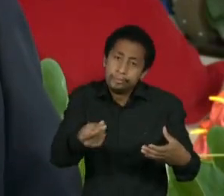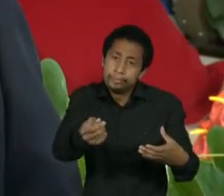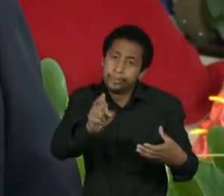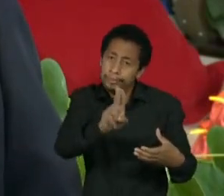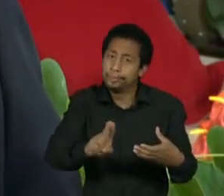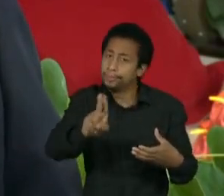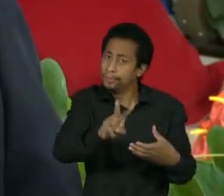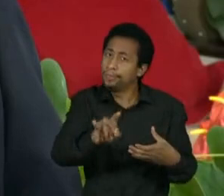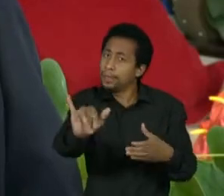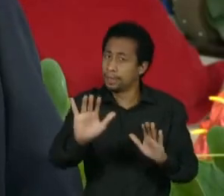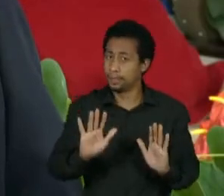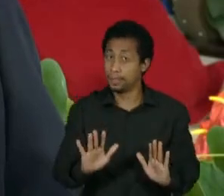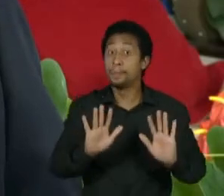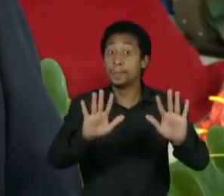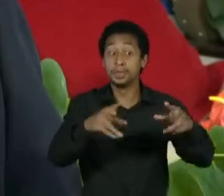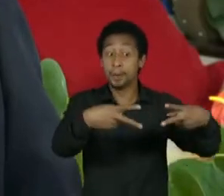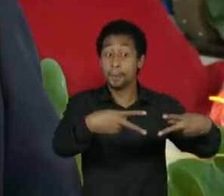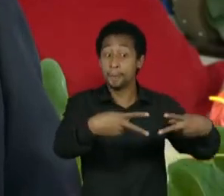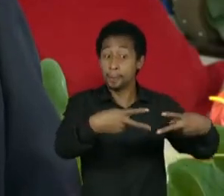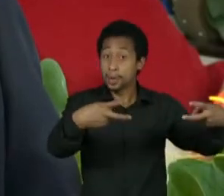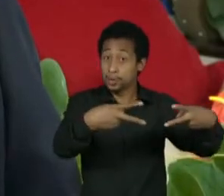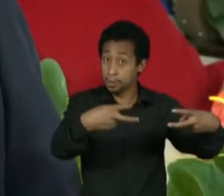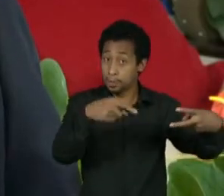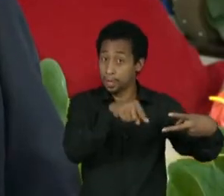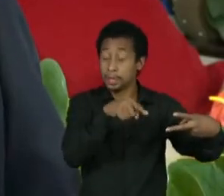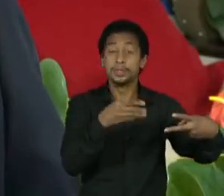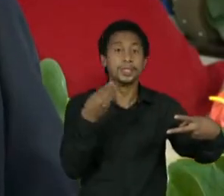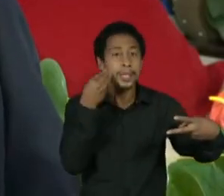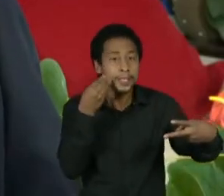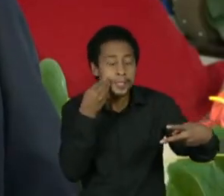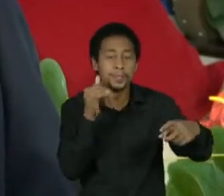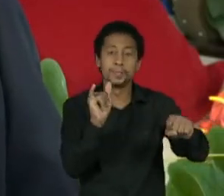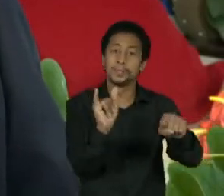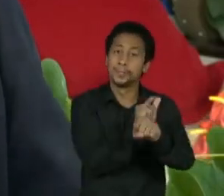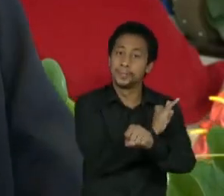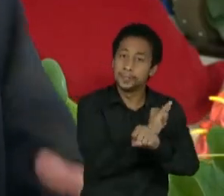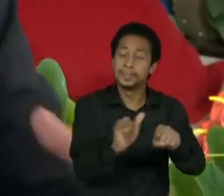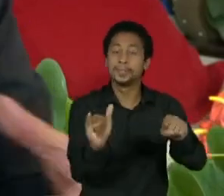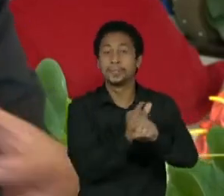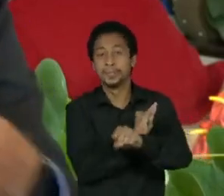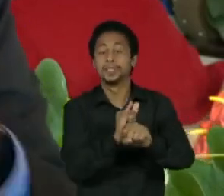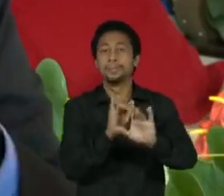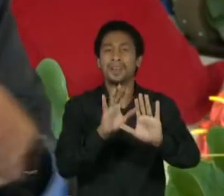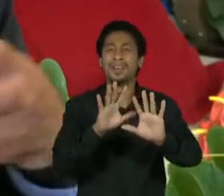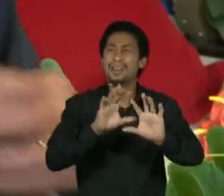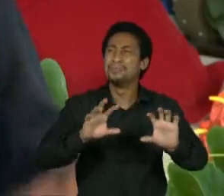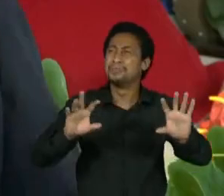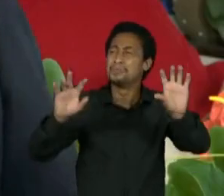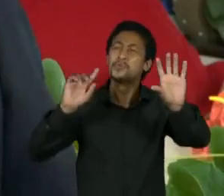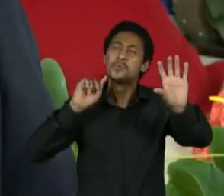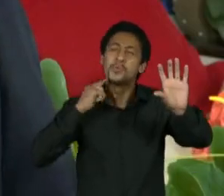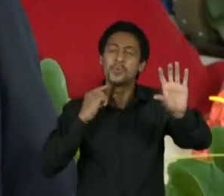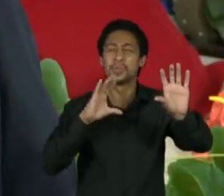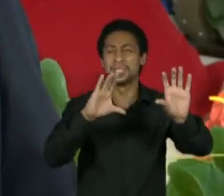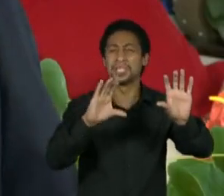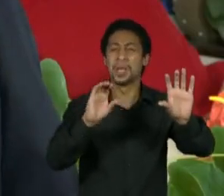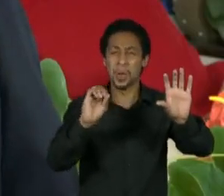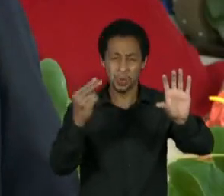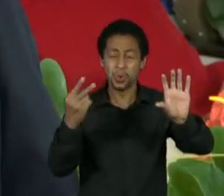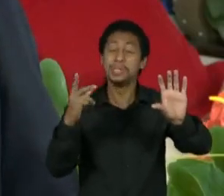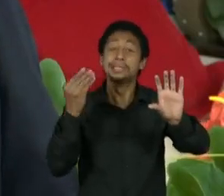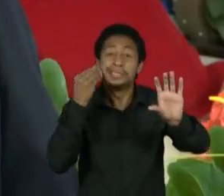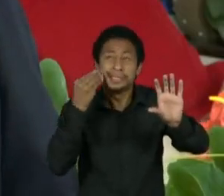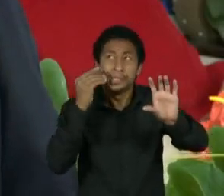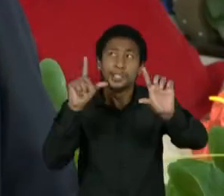máximo nossas operações para reduzir a emissão de carbono, para capturar a emissão de carbono.